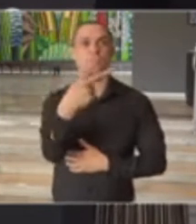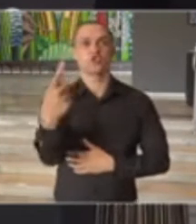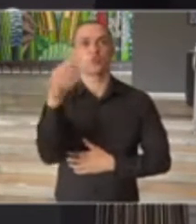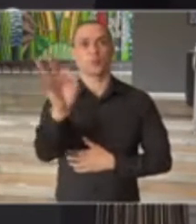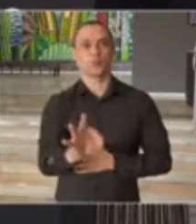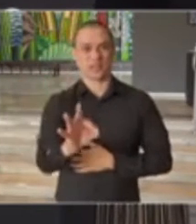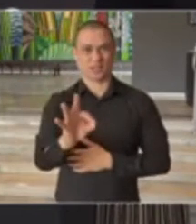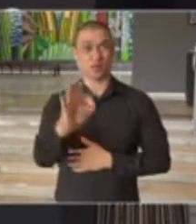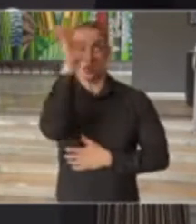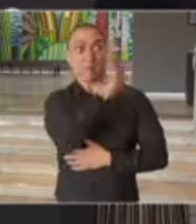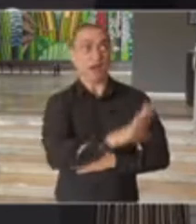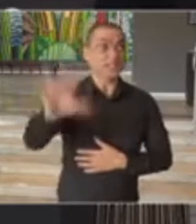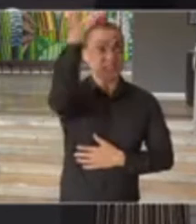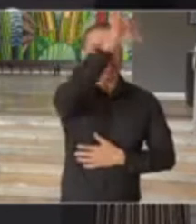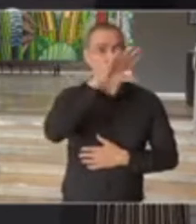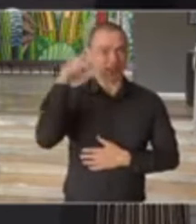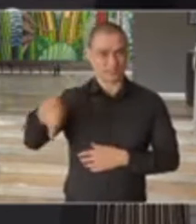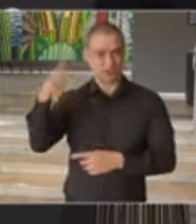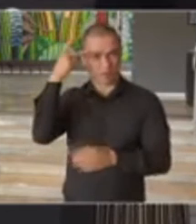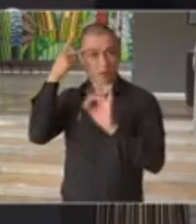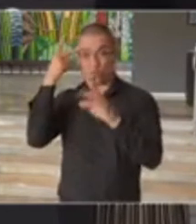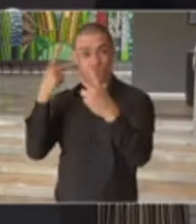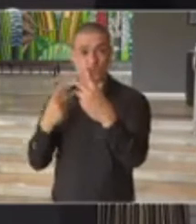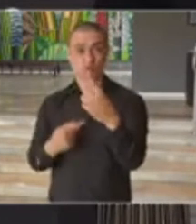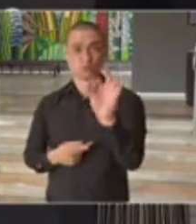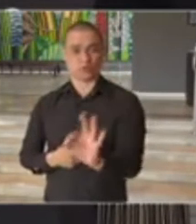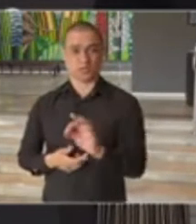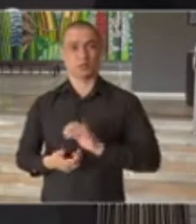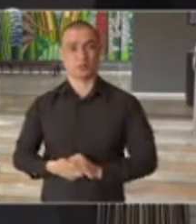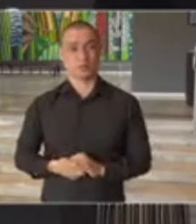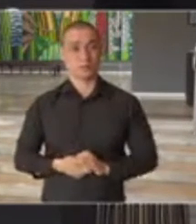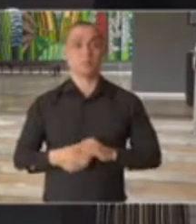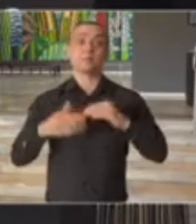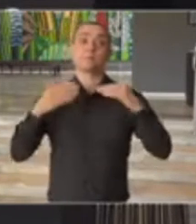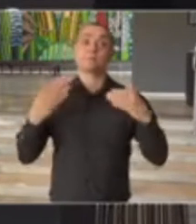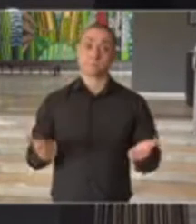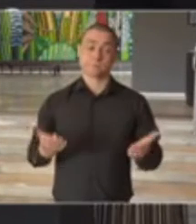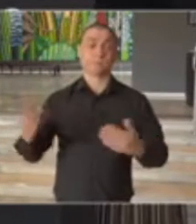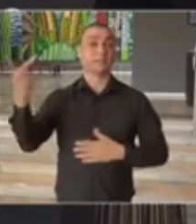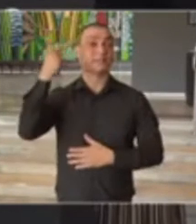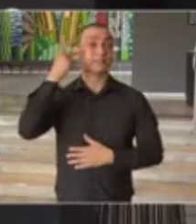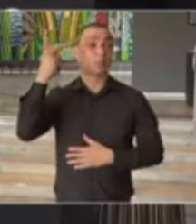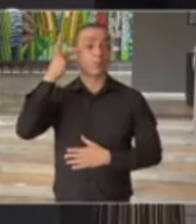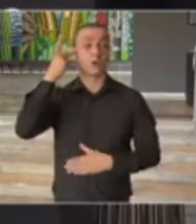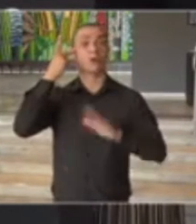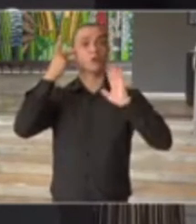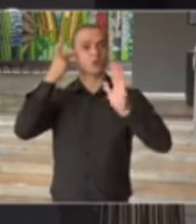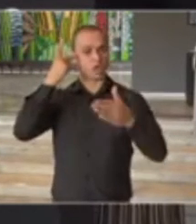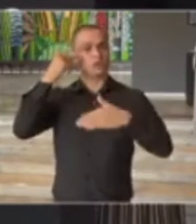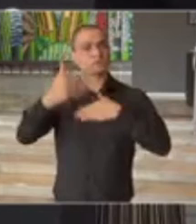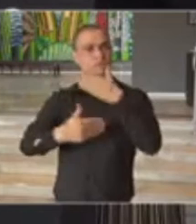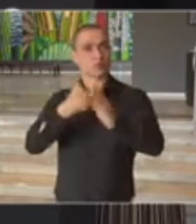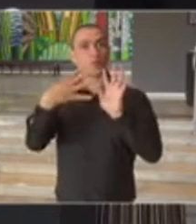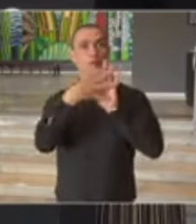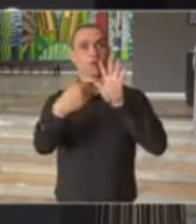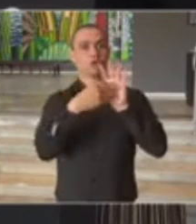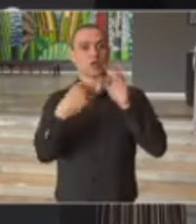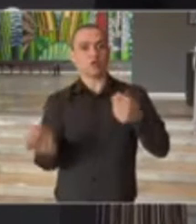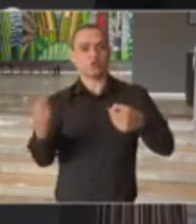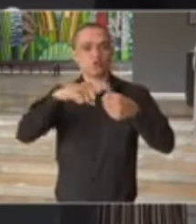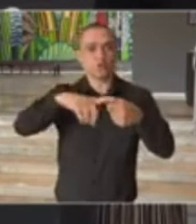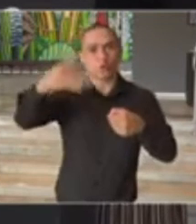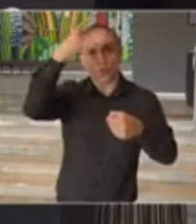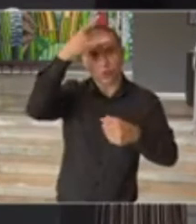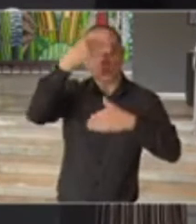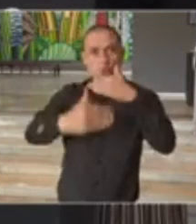hoje, comparando São Paulo com o Brasil. Posto isso, São Paulo segue para o modelo de retomada consciente,